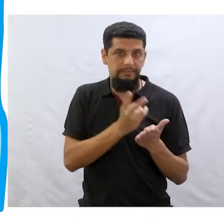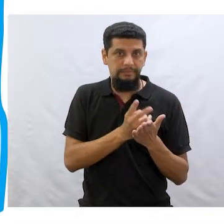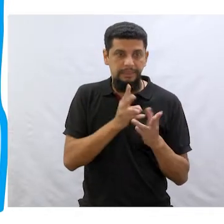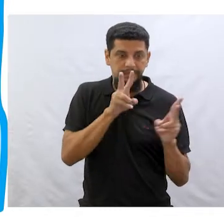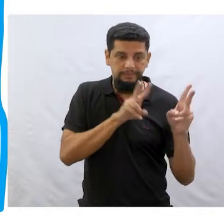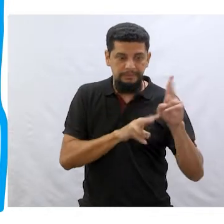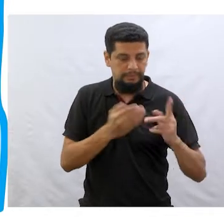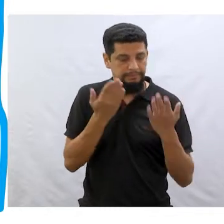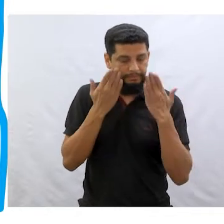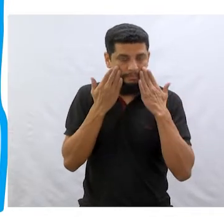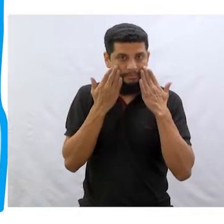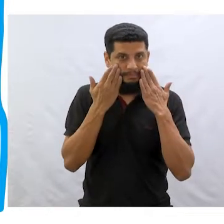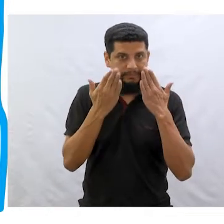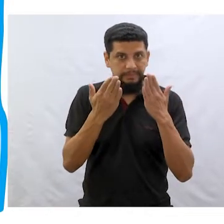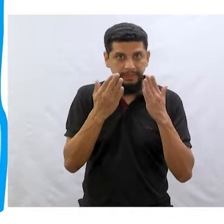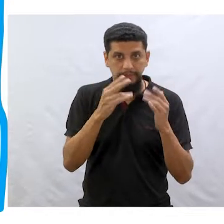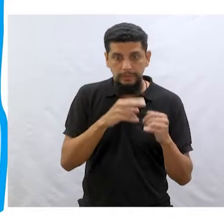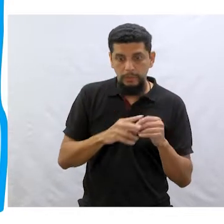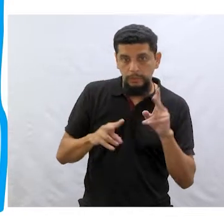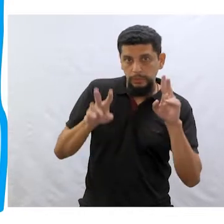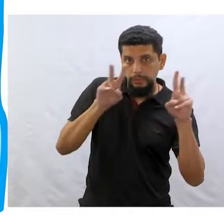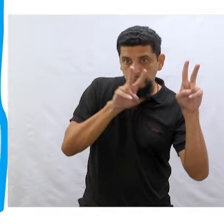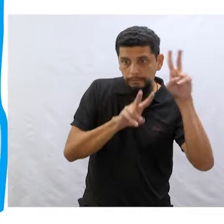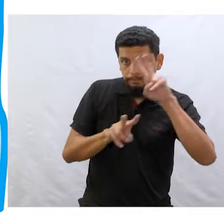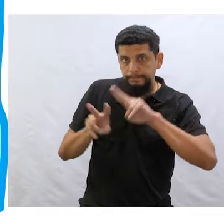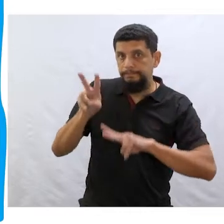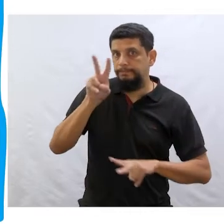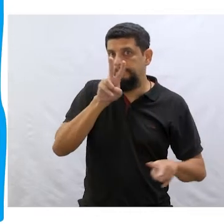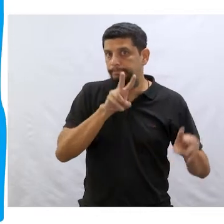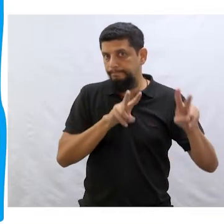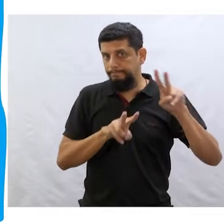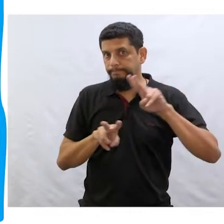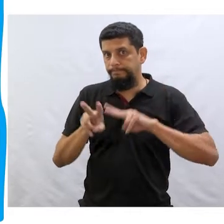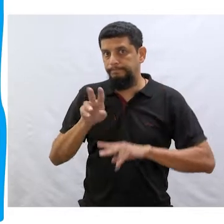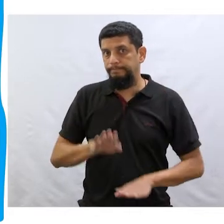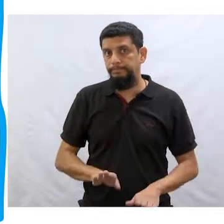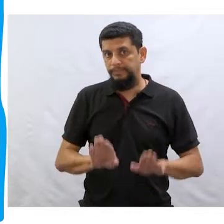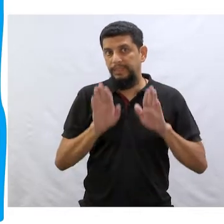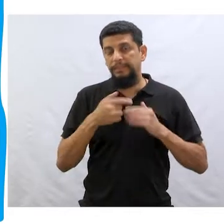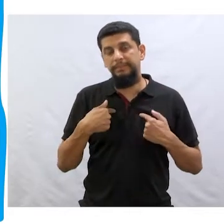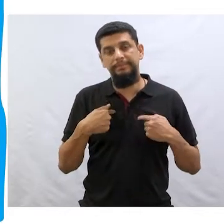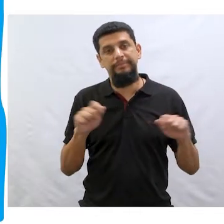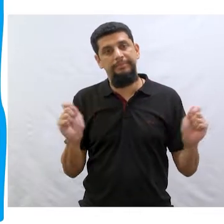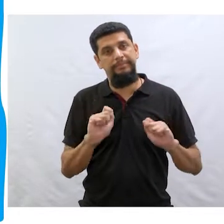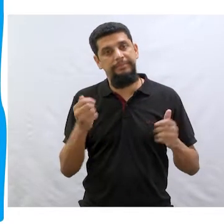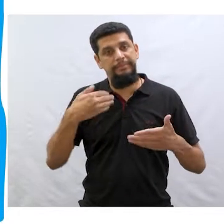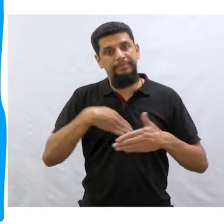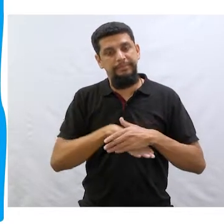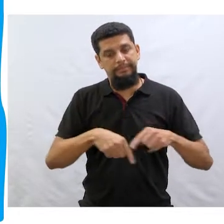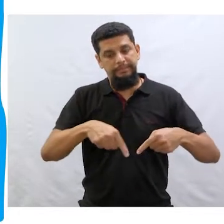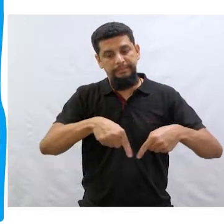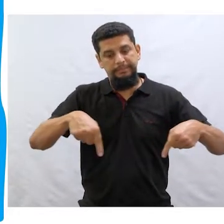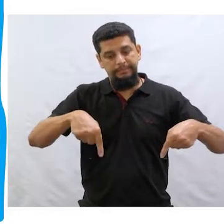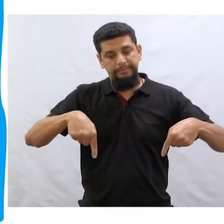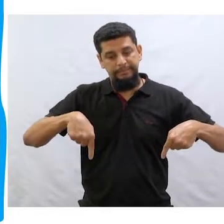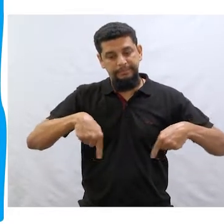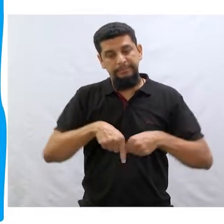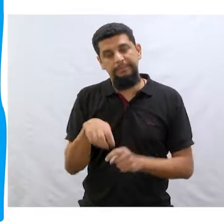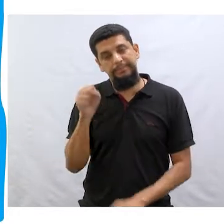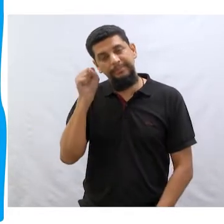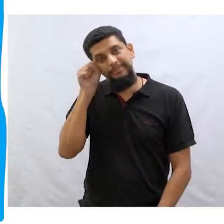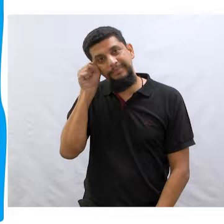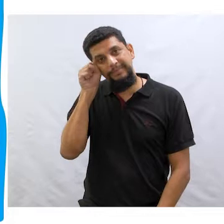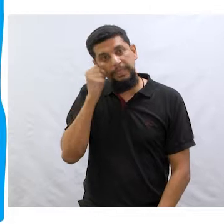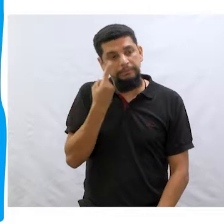sempre de frente, vigiando. Mas eu adorava entrar no quarto e ficar